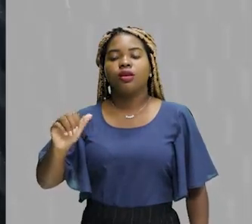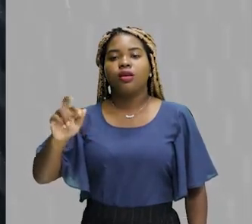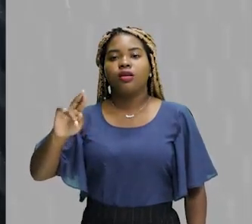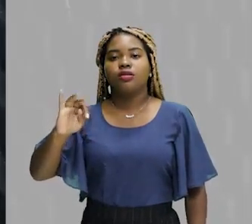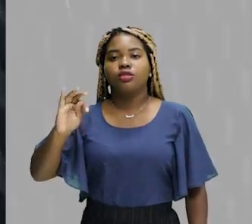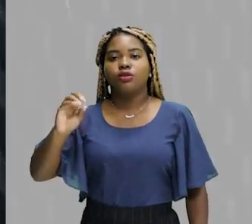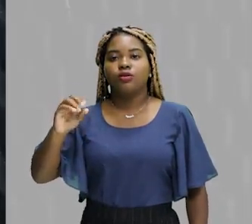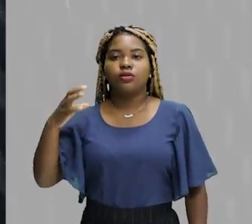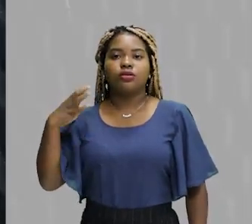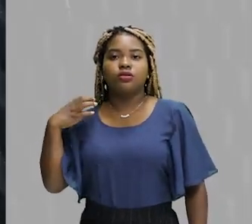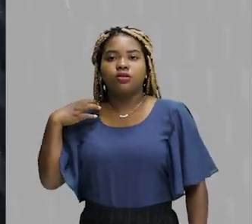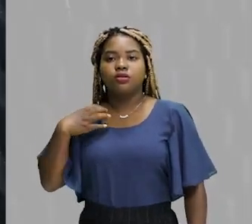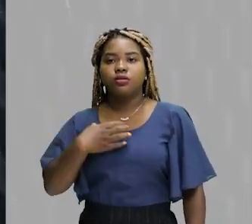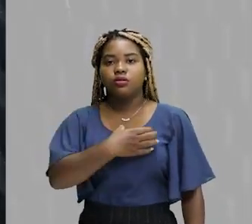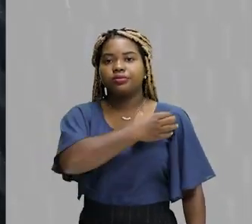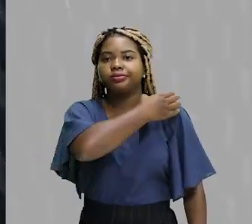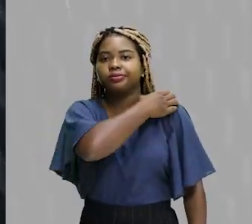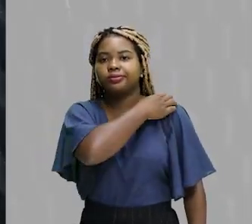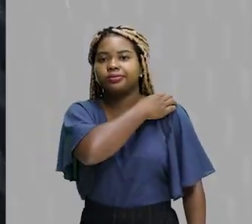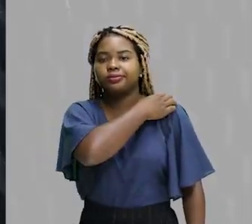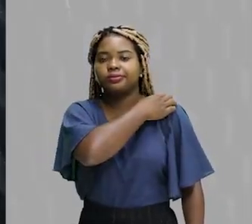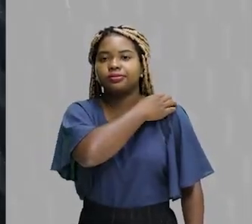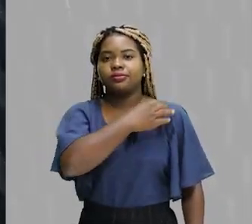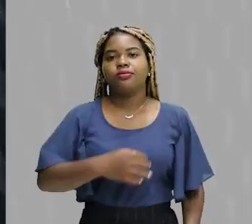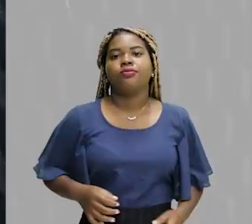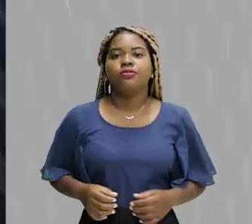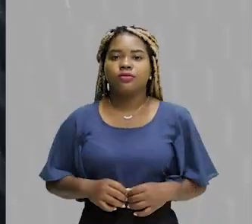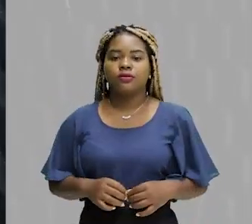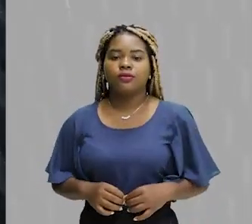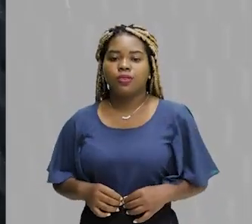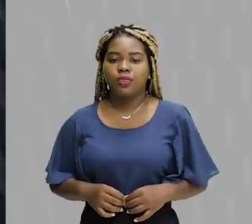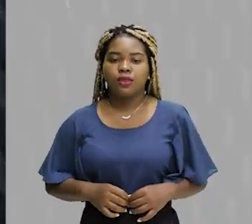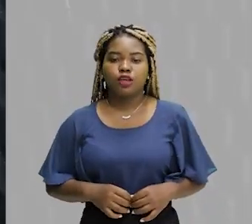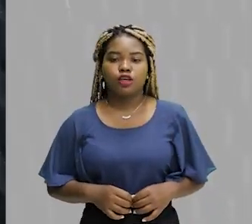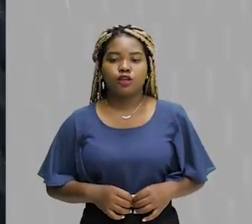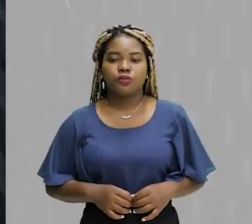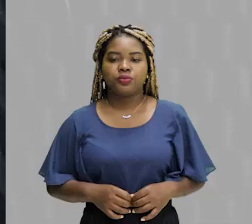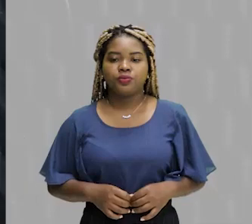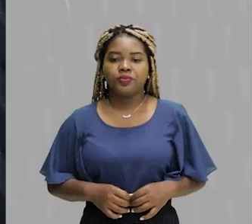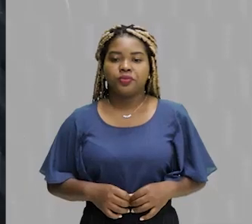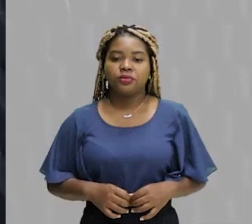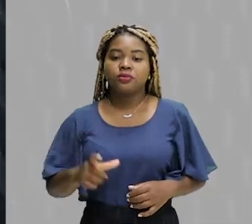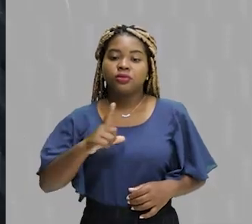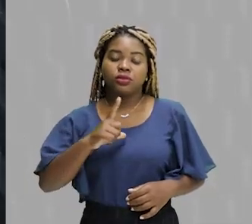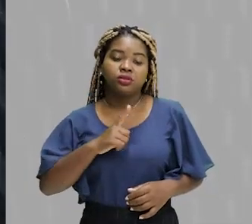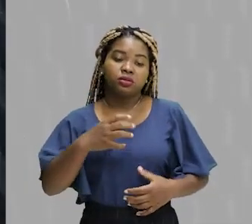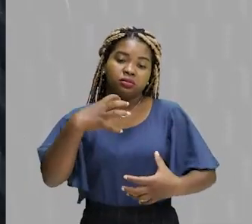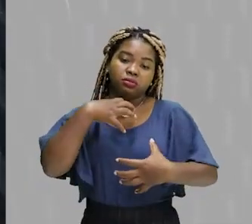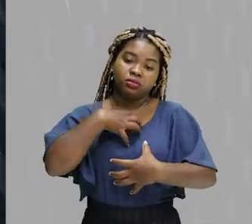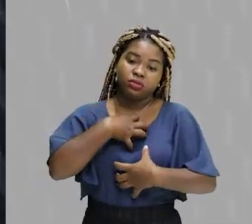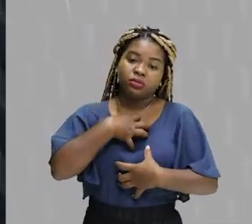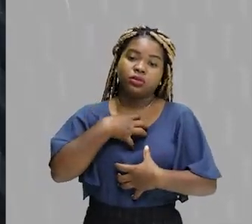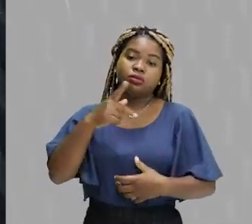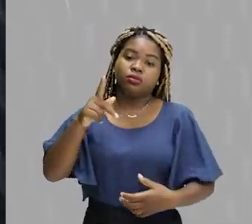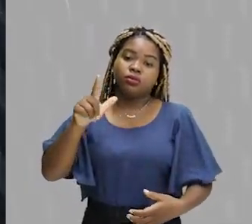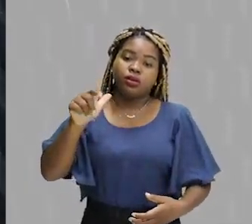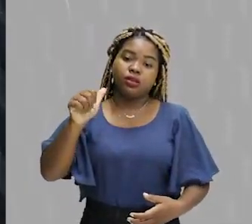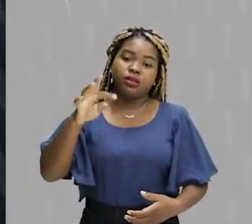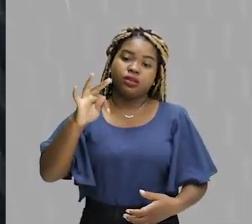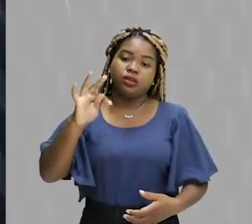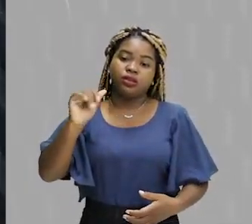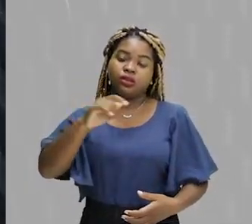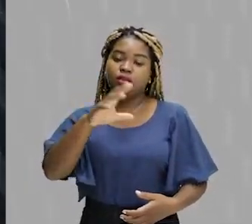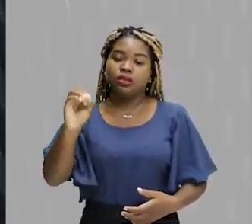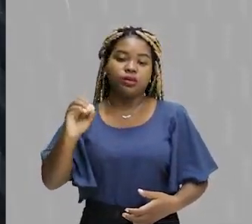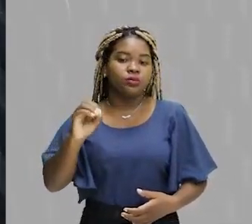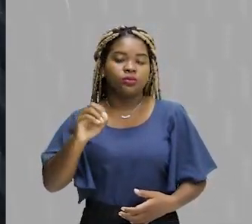querido amigo Platão, ele se esquivando um pouquinho do conhecimento da estética, porque tem a ver com os sentidos e Platão, ele desvaloriza o mundo